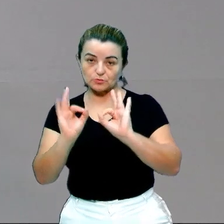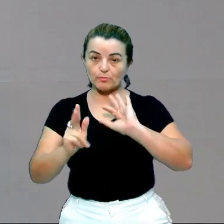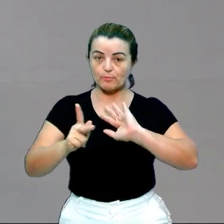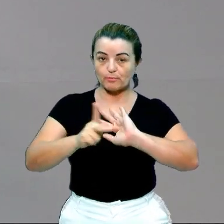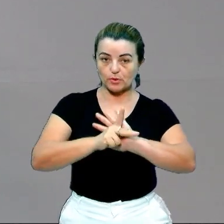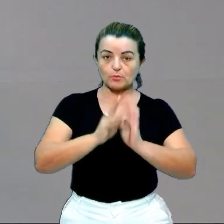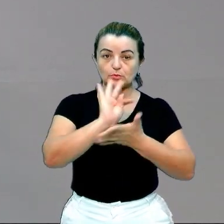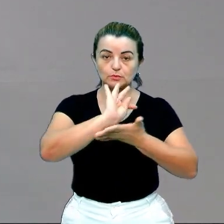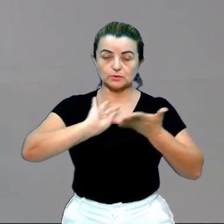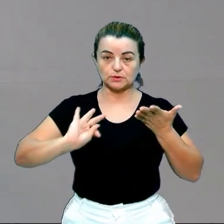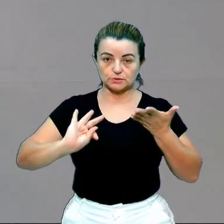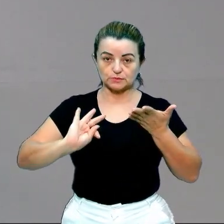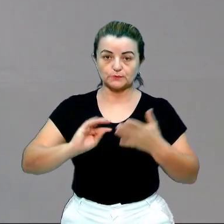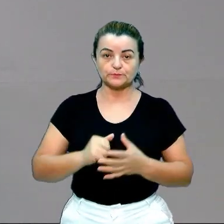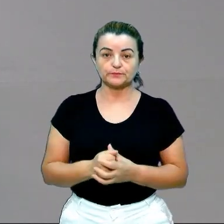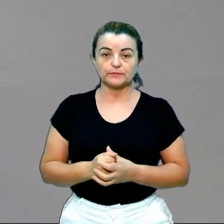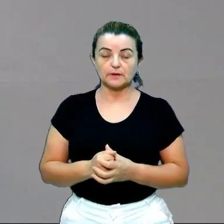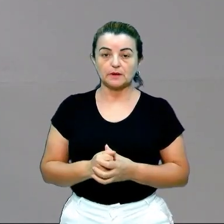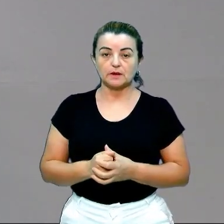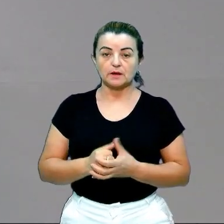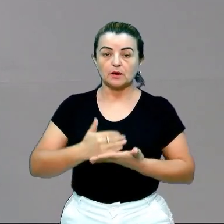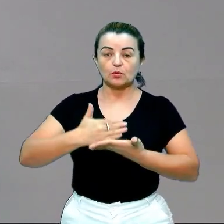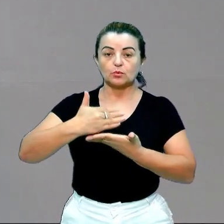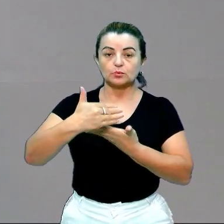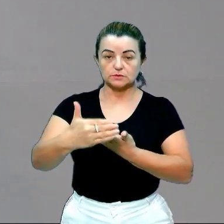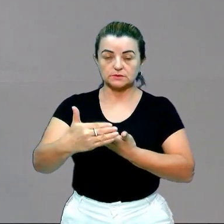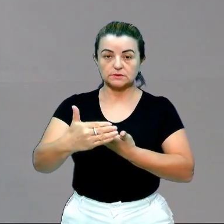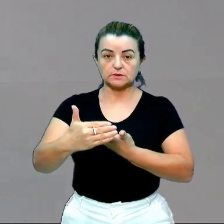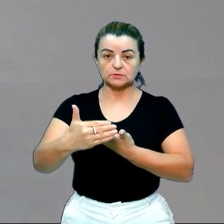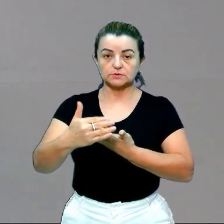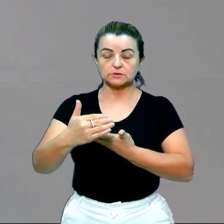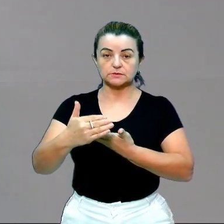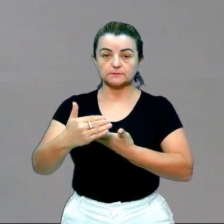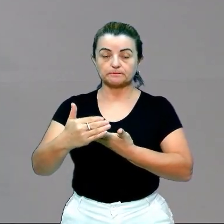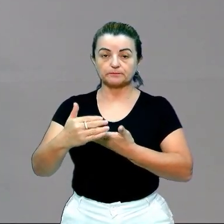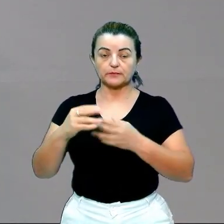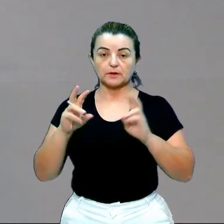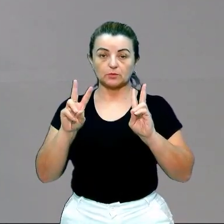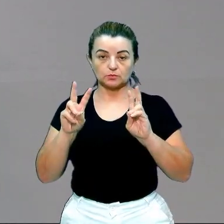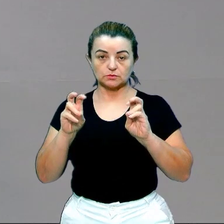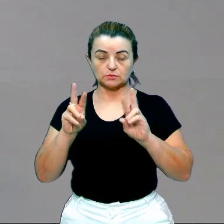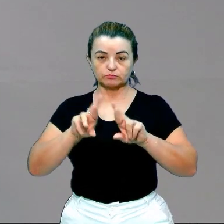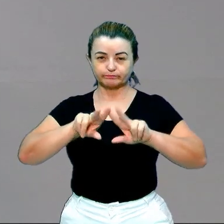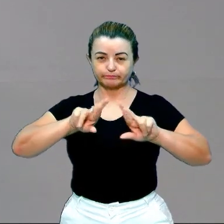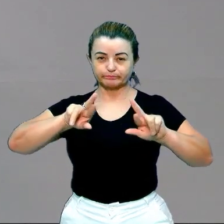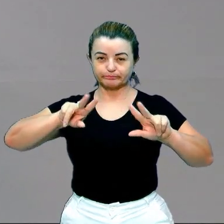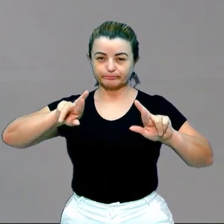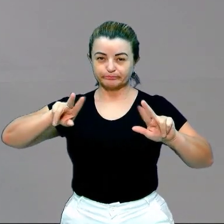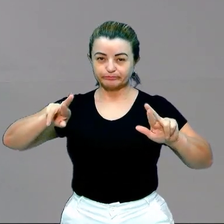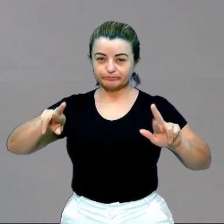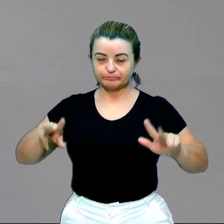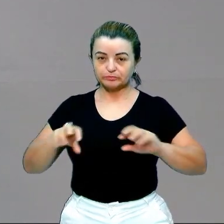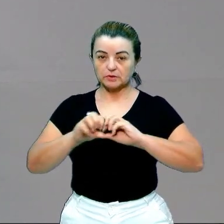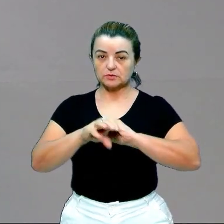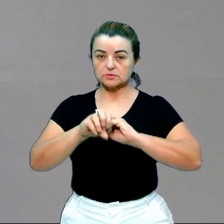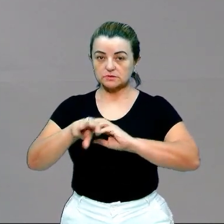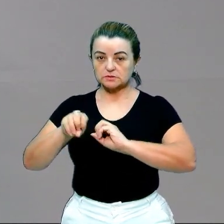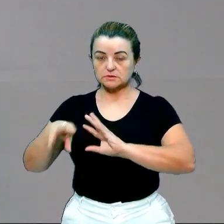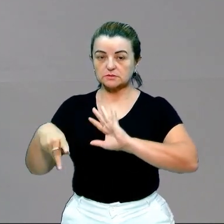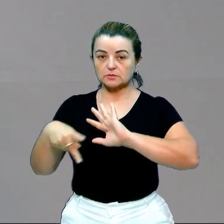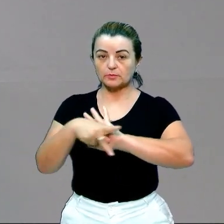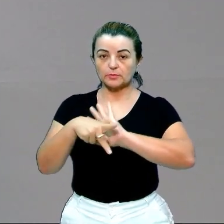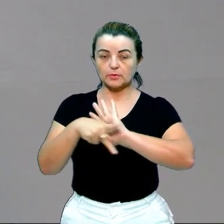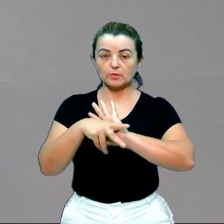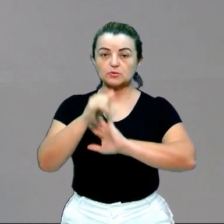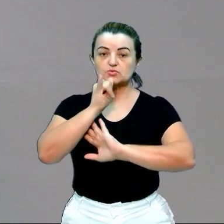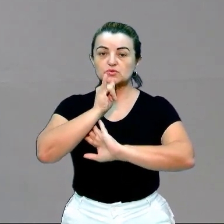texto. Então, nós iniciamos na aula passada uma série de aulas que vão tratar especificamente sobre